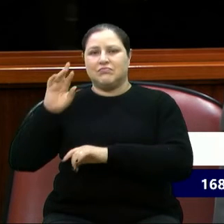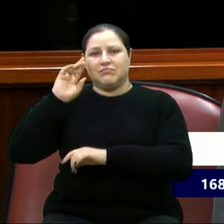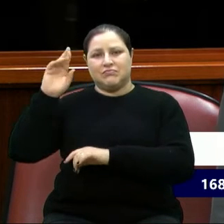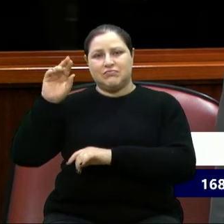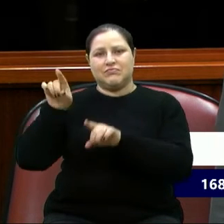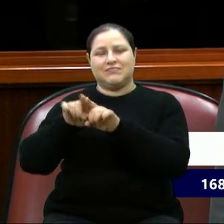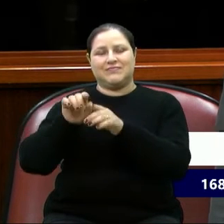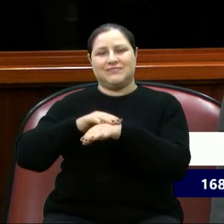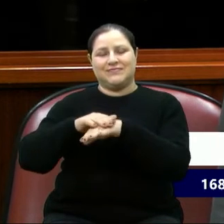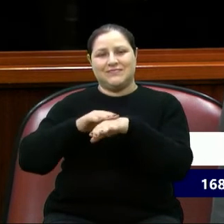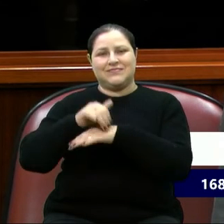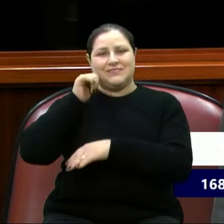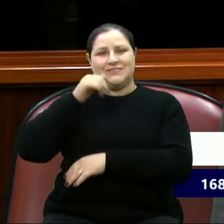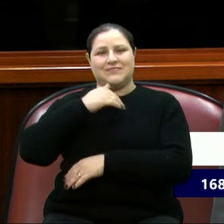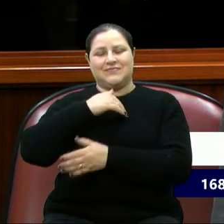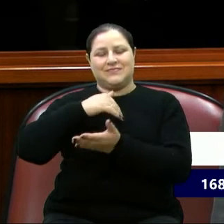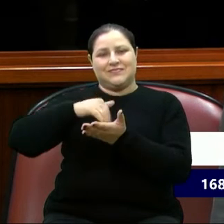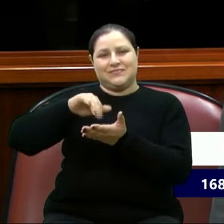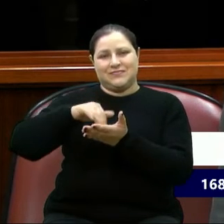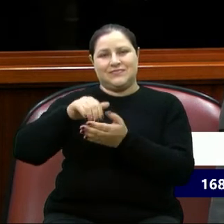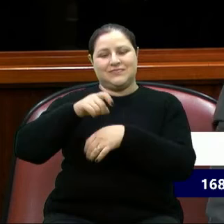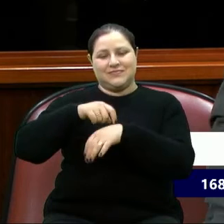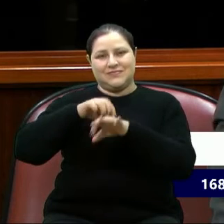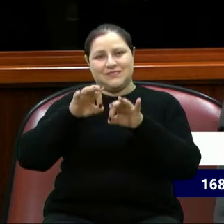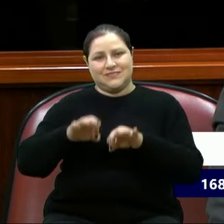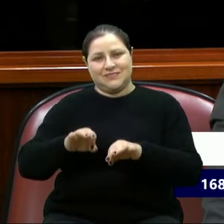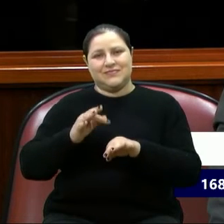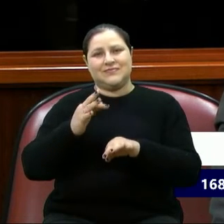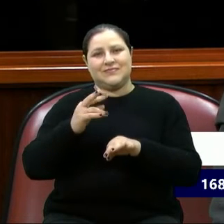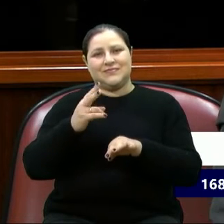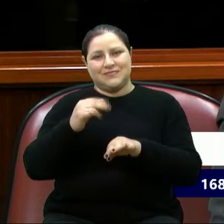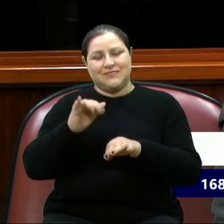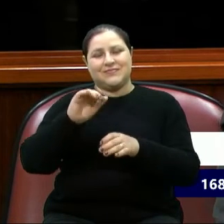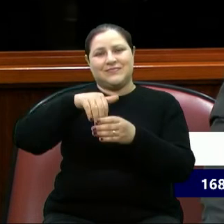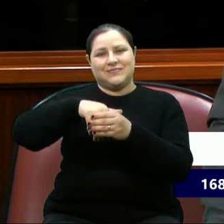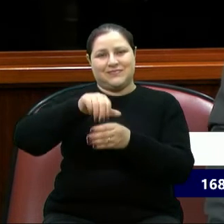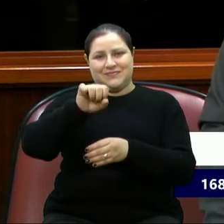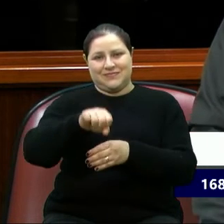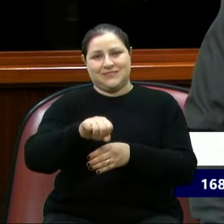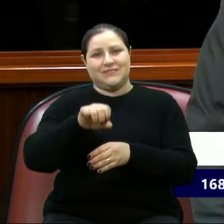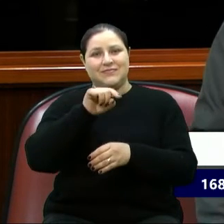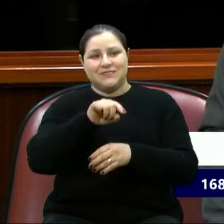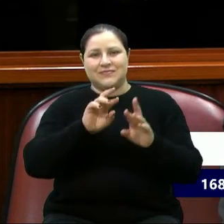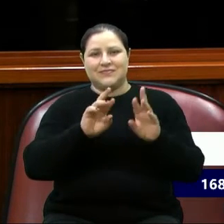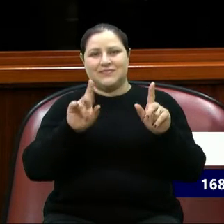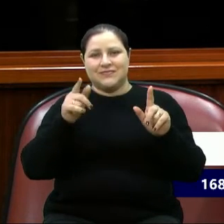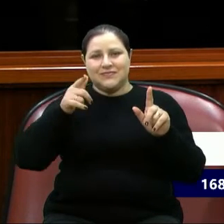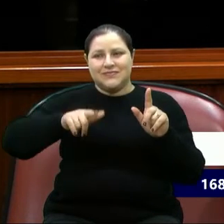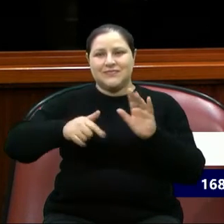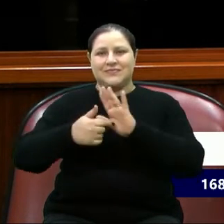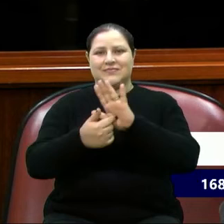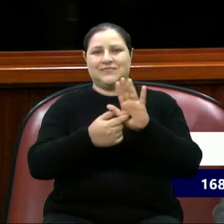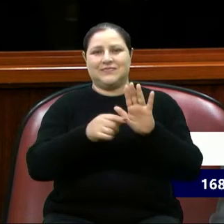oportuno, nós votaremos favoráveis e acho que essa é uma diferença que eu trago novamente aos